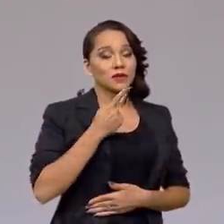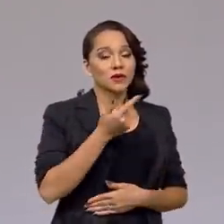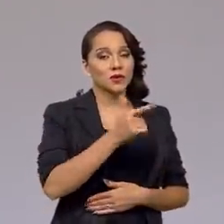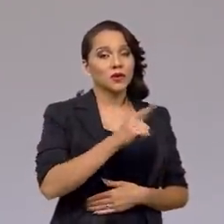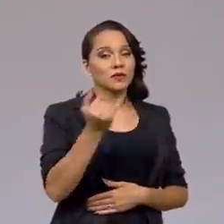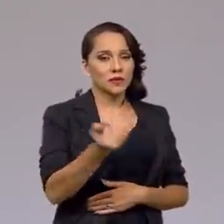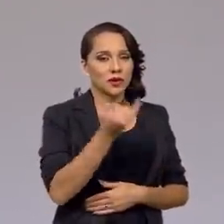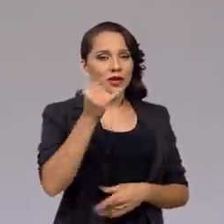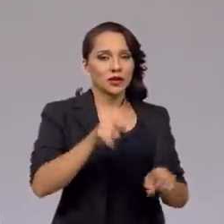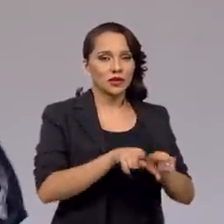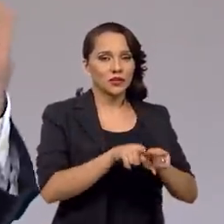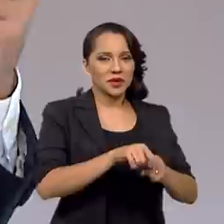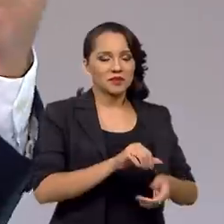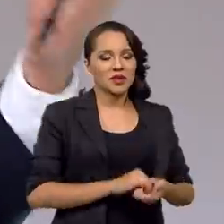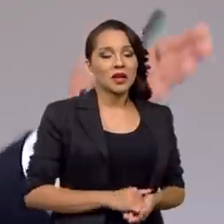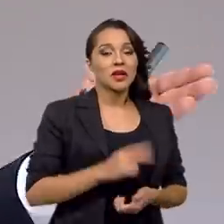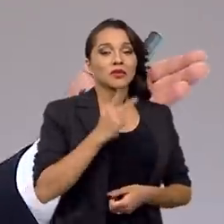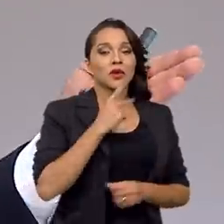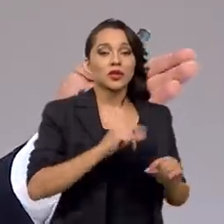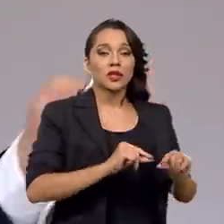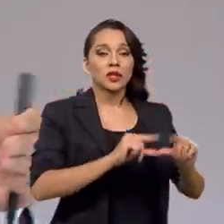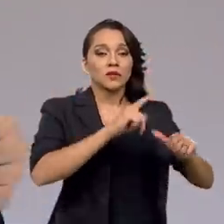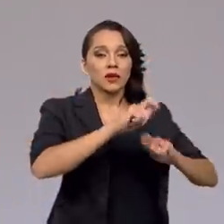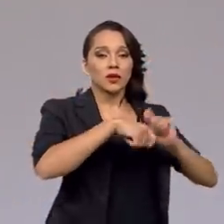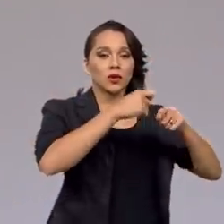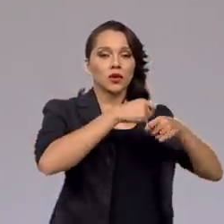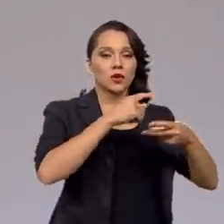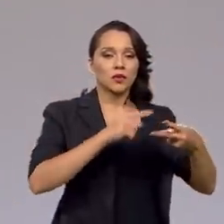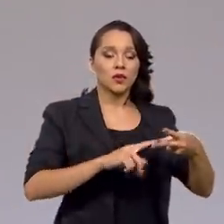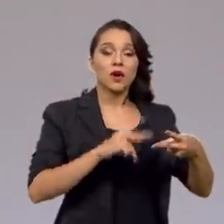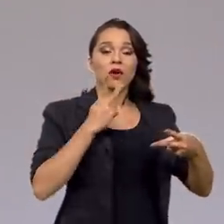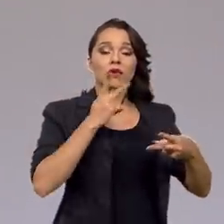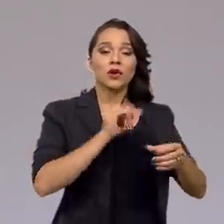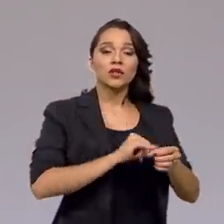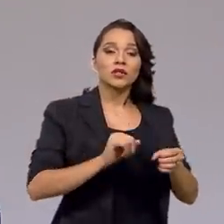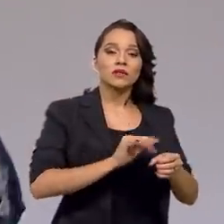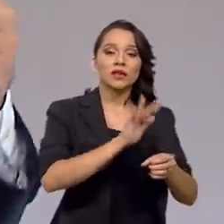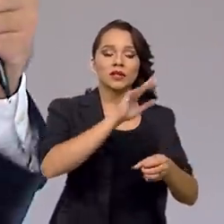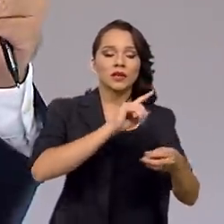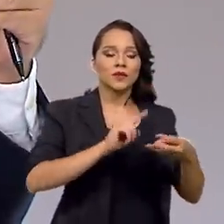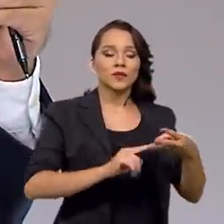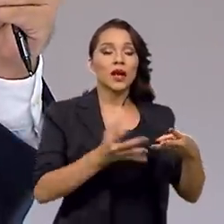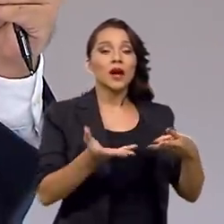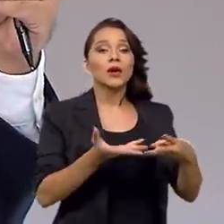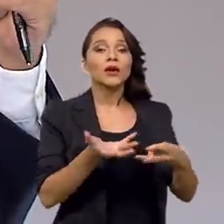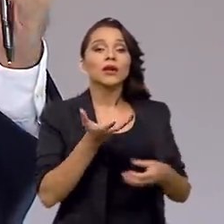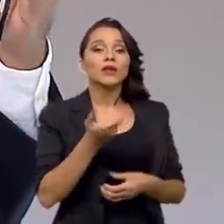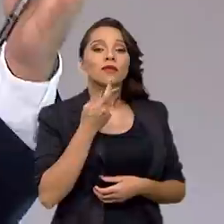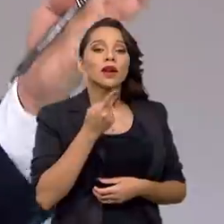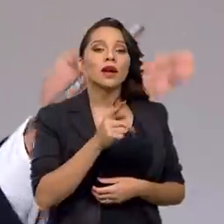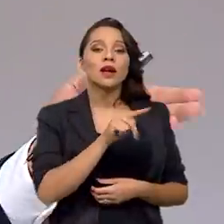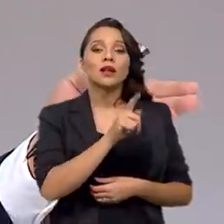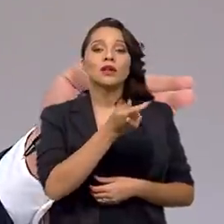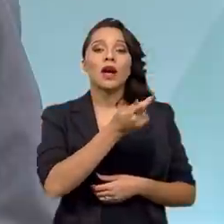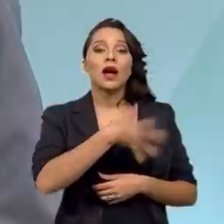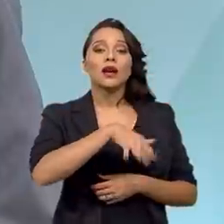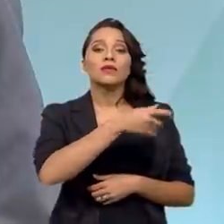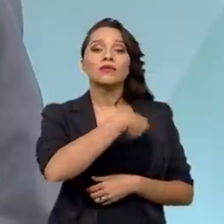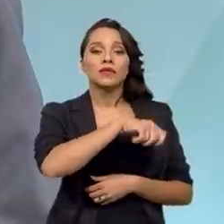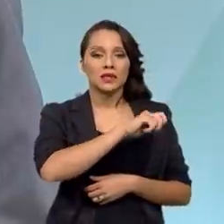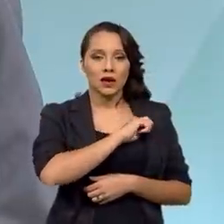interessante. A gente falou de crescimento econômico, falamos de inflação. Agora, eu queria falar da questão fiscal.